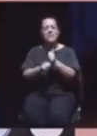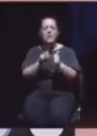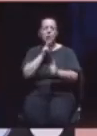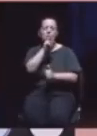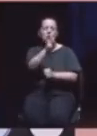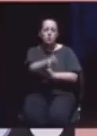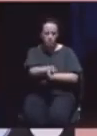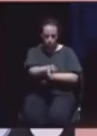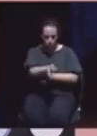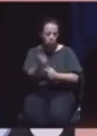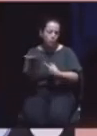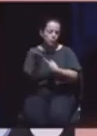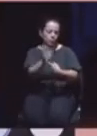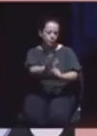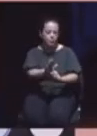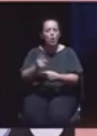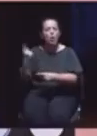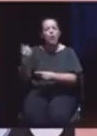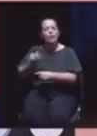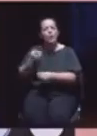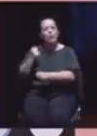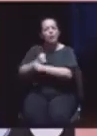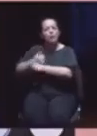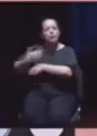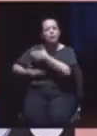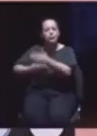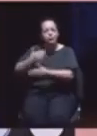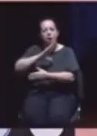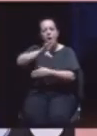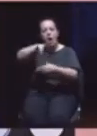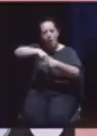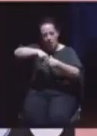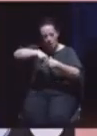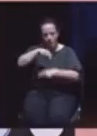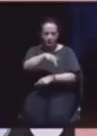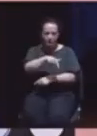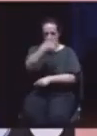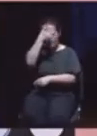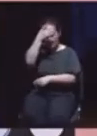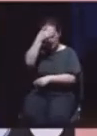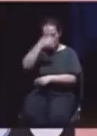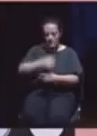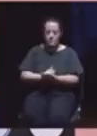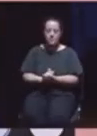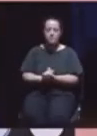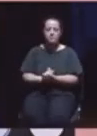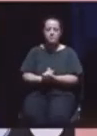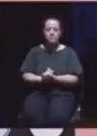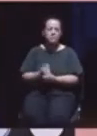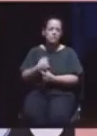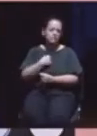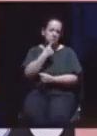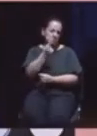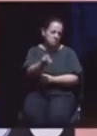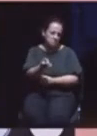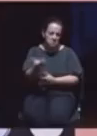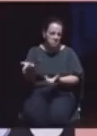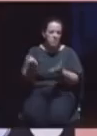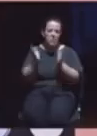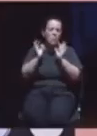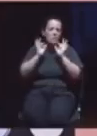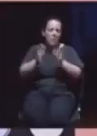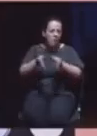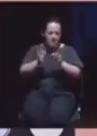iniciativas entretanto encetadas e que se encontra anexada ao parecer. Consideramos dispensável proceder a uma